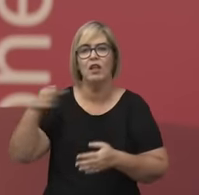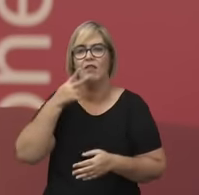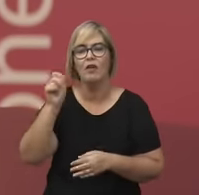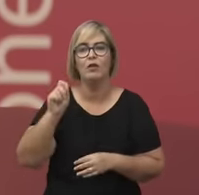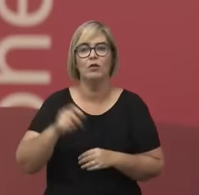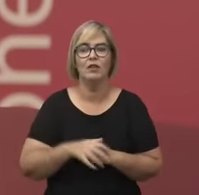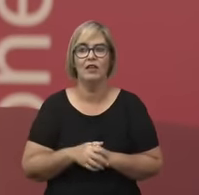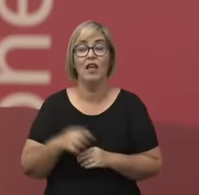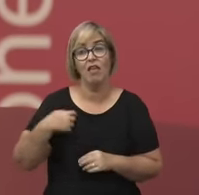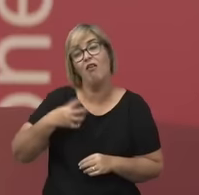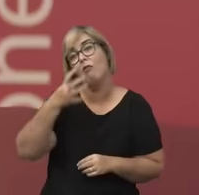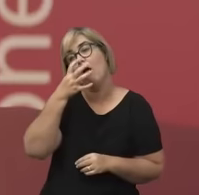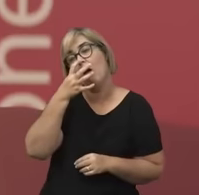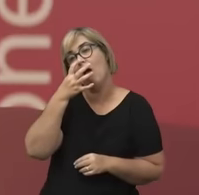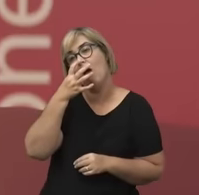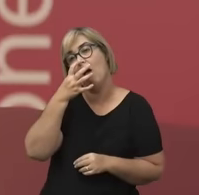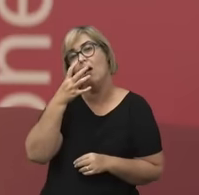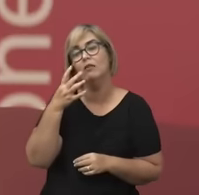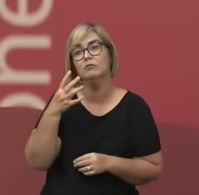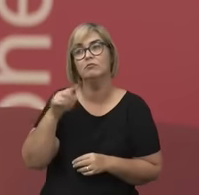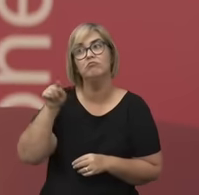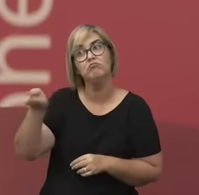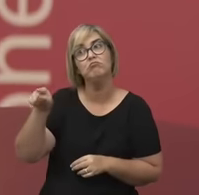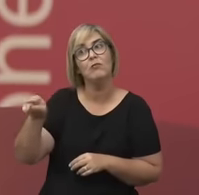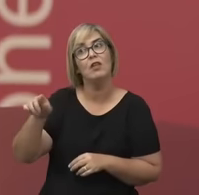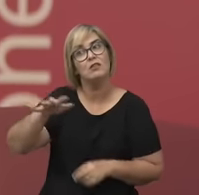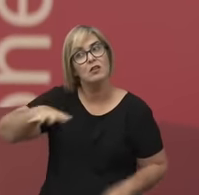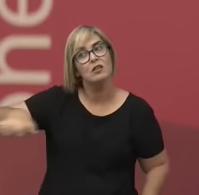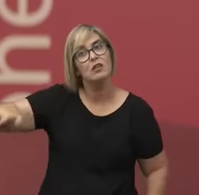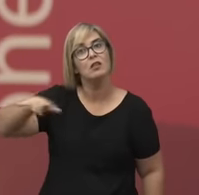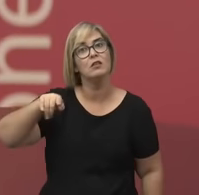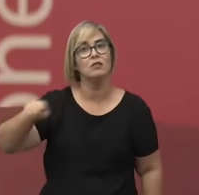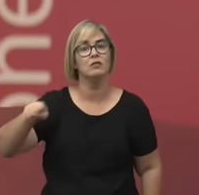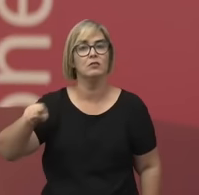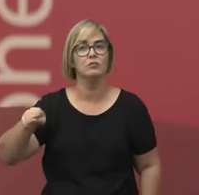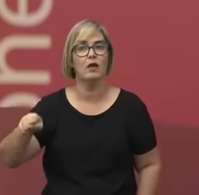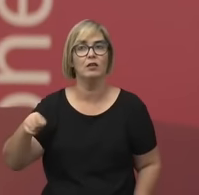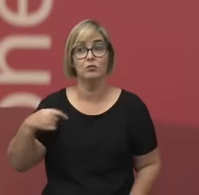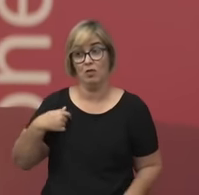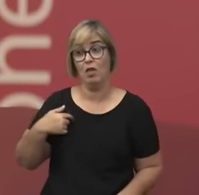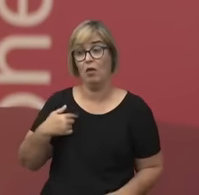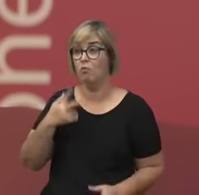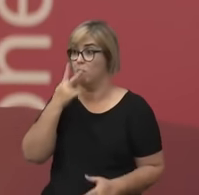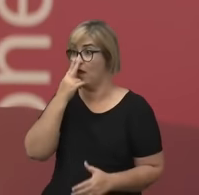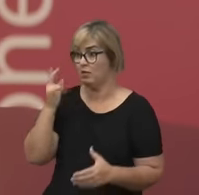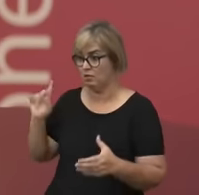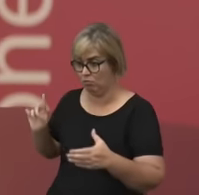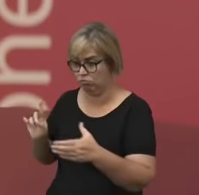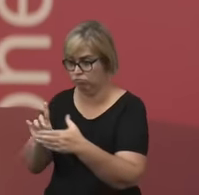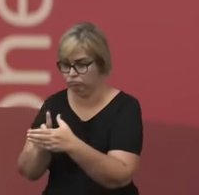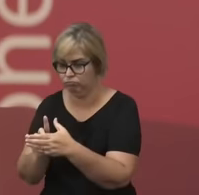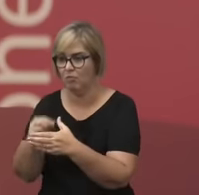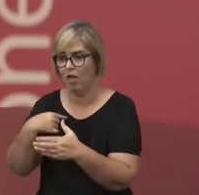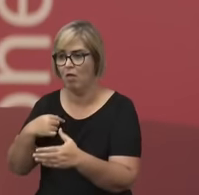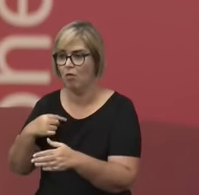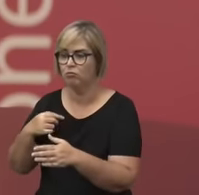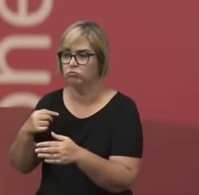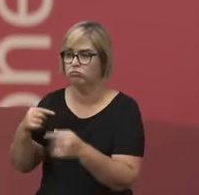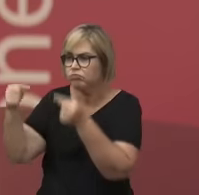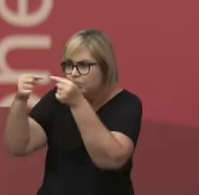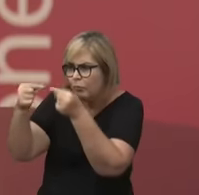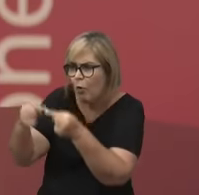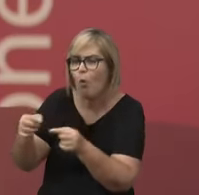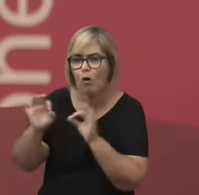encantou porque é justamente nesse espaço que eu acho que eu me insiro pensando essas questões, que é assim,